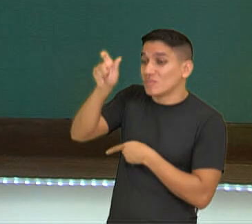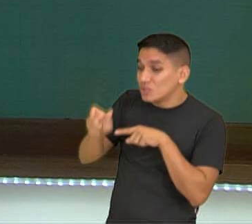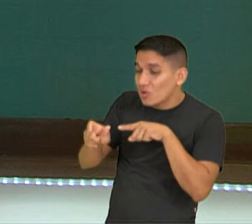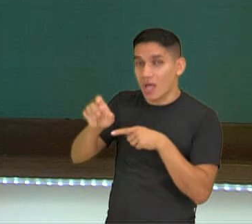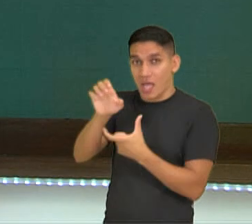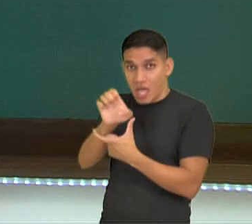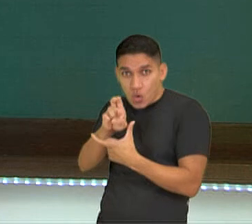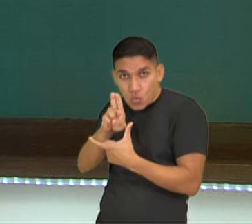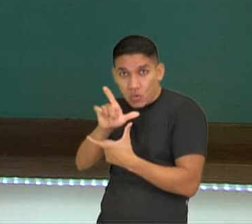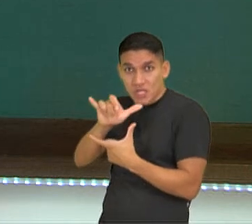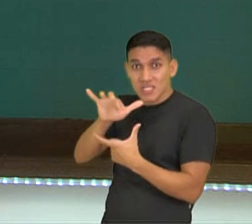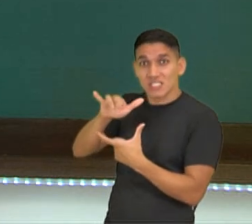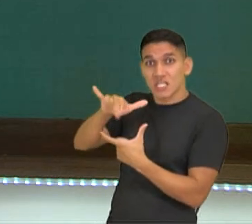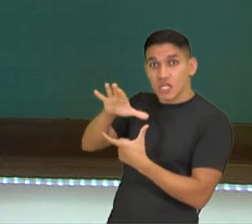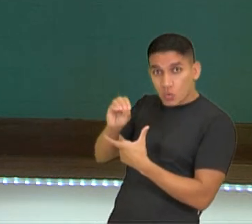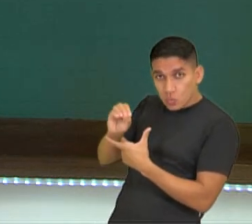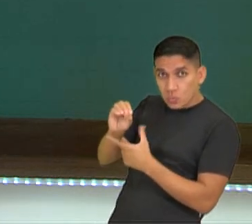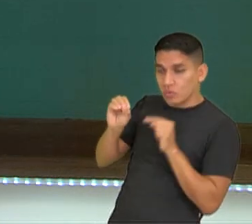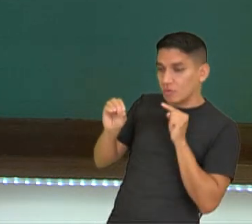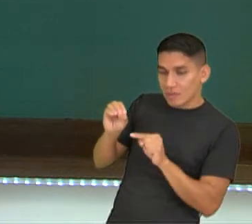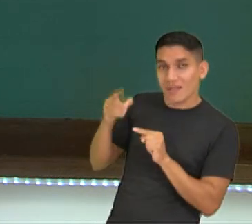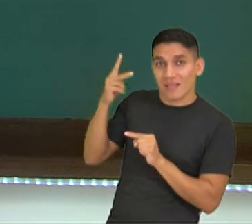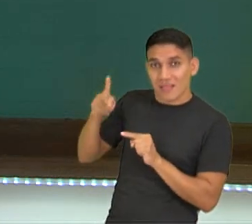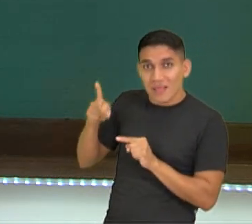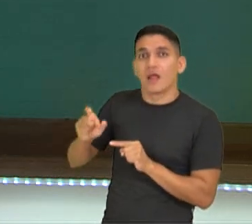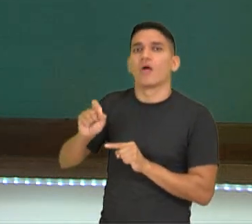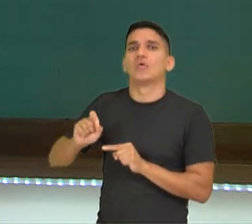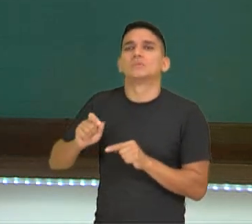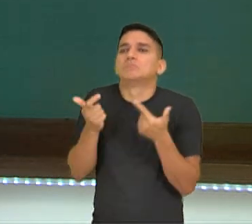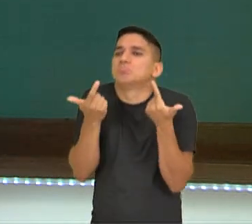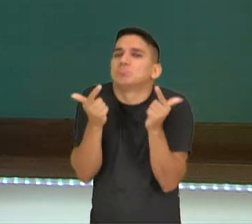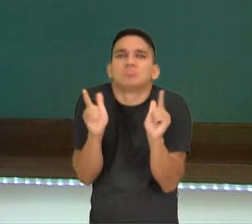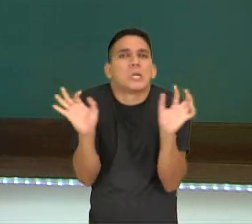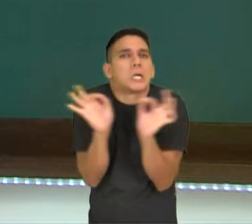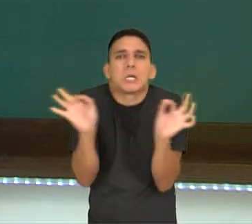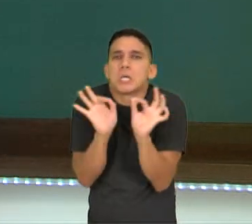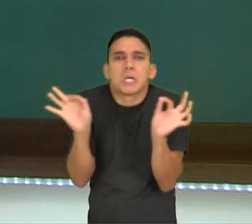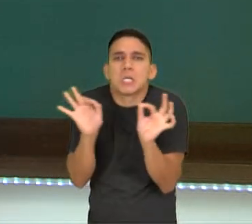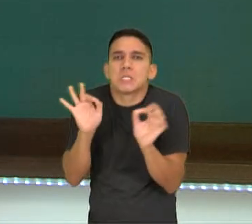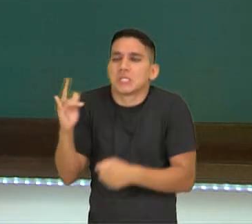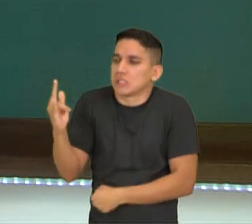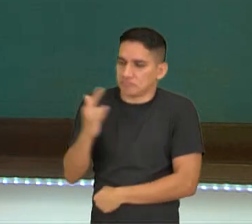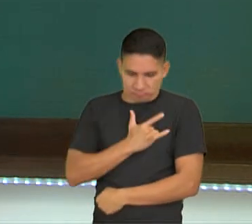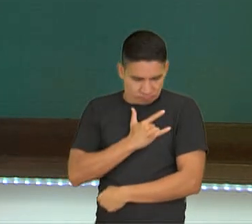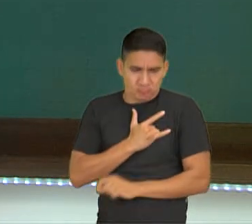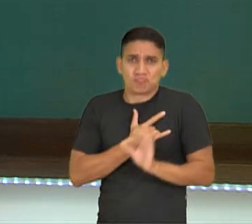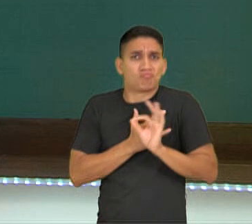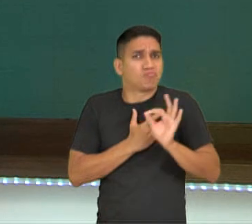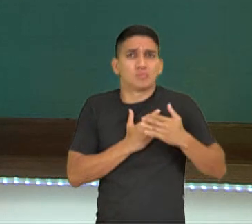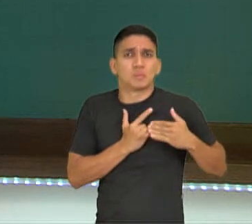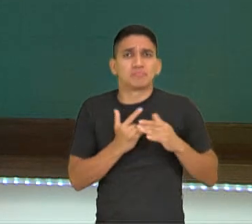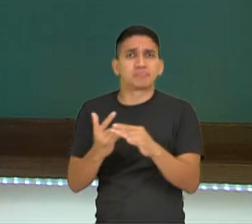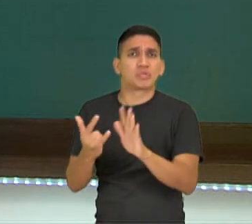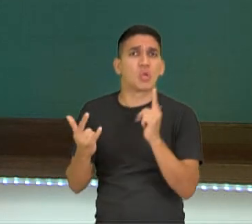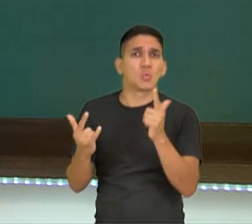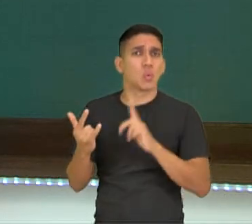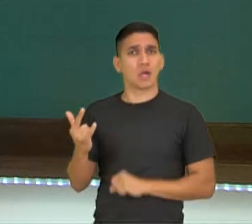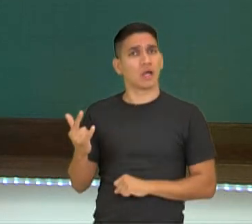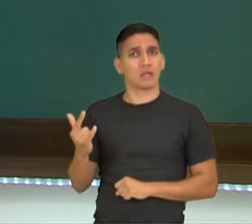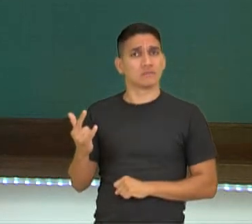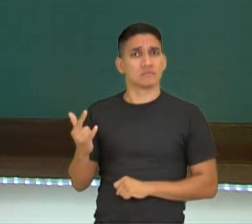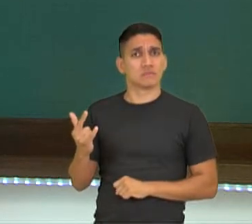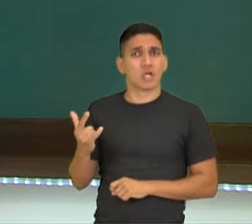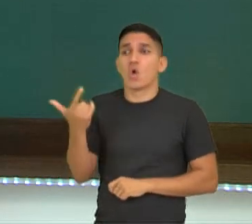este eu lírico, este eu poético, não tinha ninguém que o amasse. Não tinha ninguém que